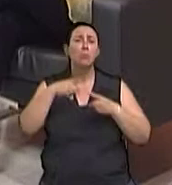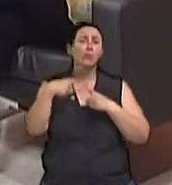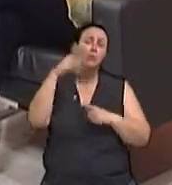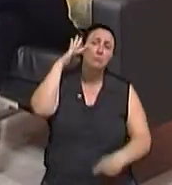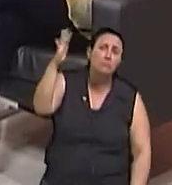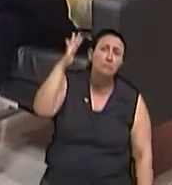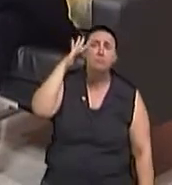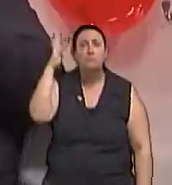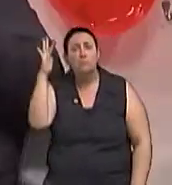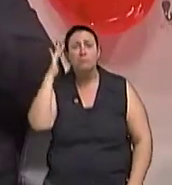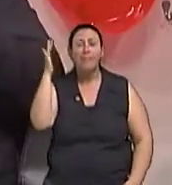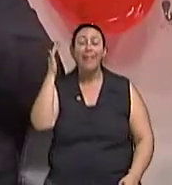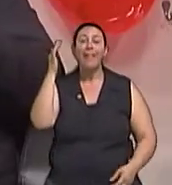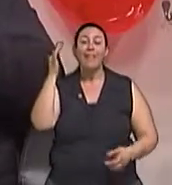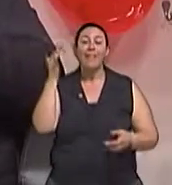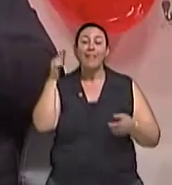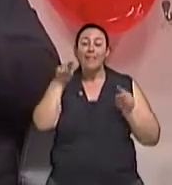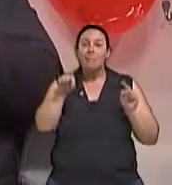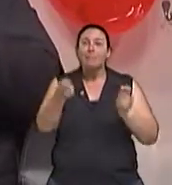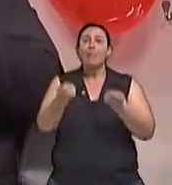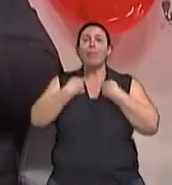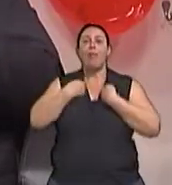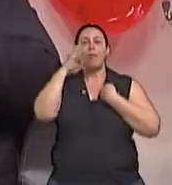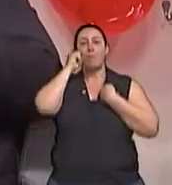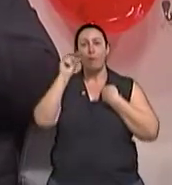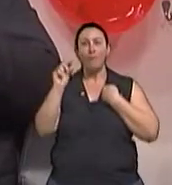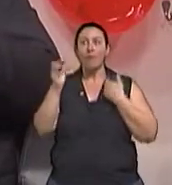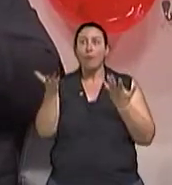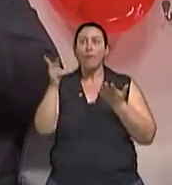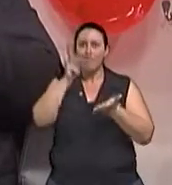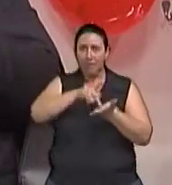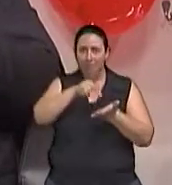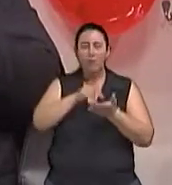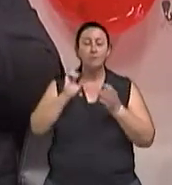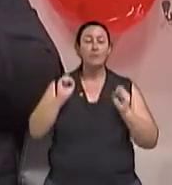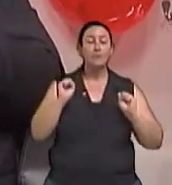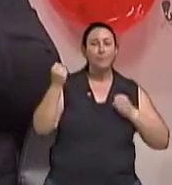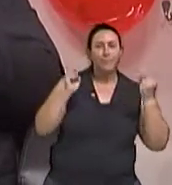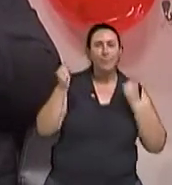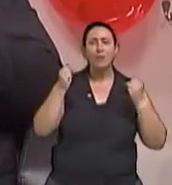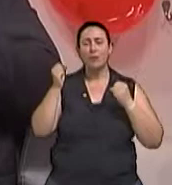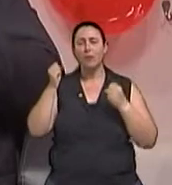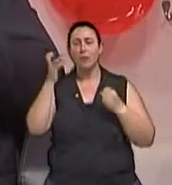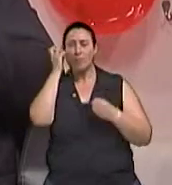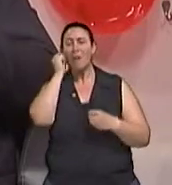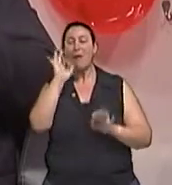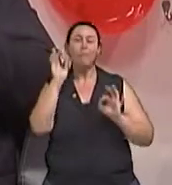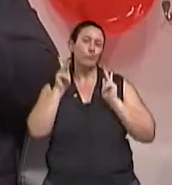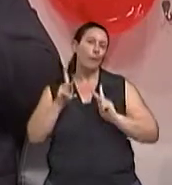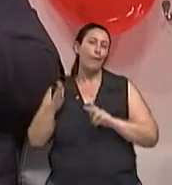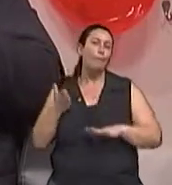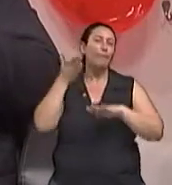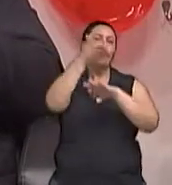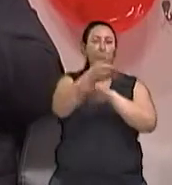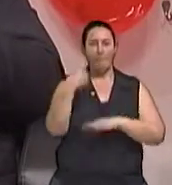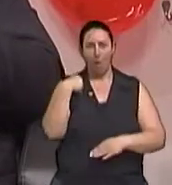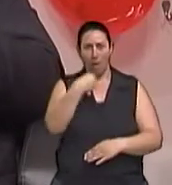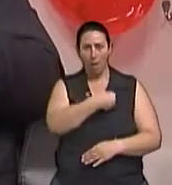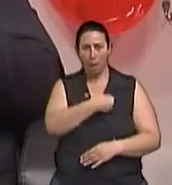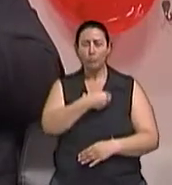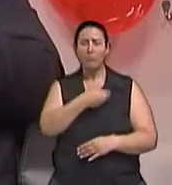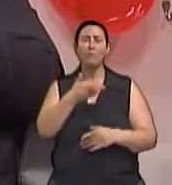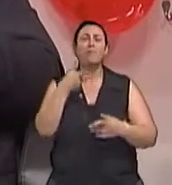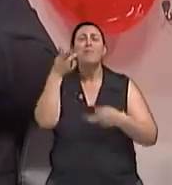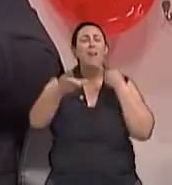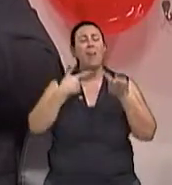a ansiedade, muitas vezes, elas são como duas fases da mesma moeda. Então, o indivíduo frequentemente procura o médico ou a família, é mais fácil falar em